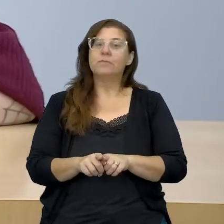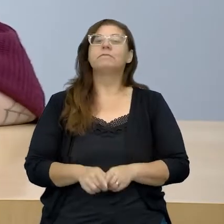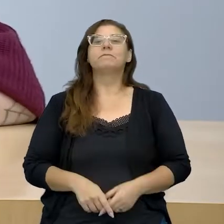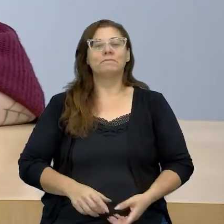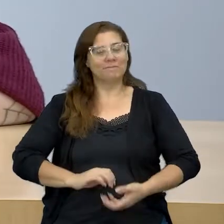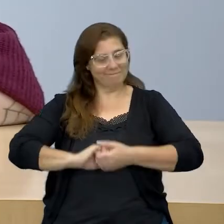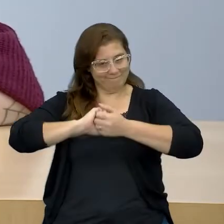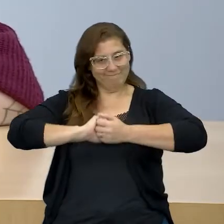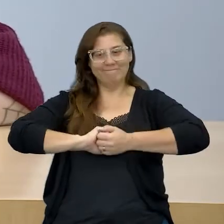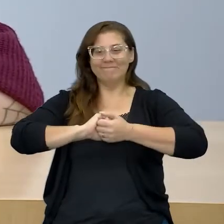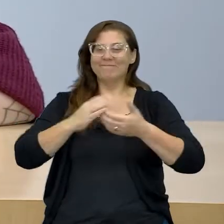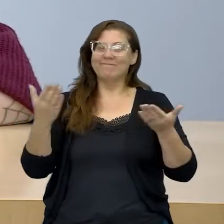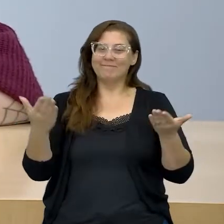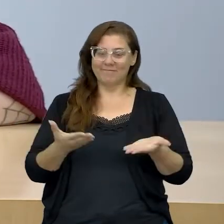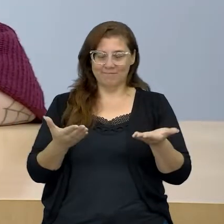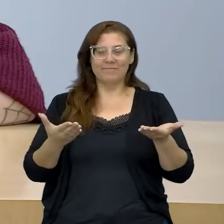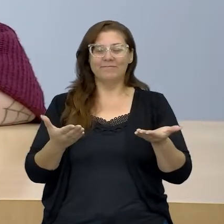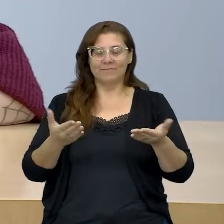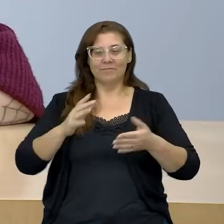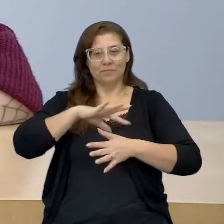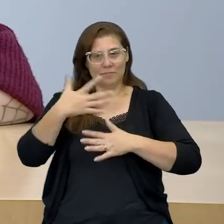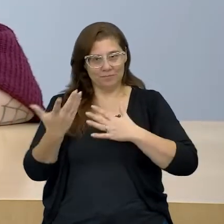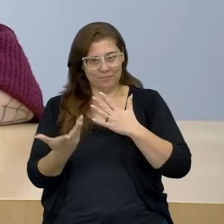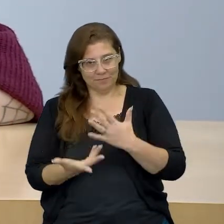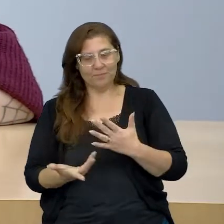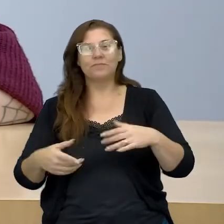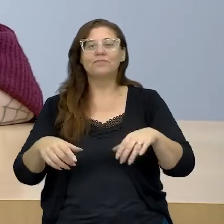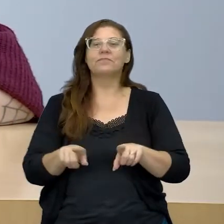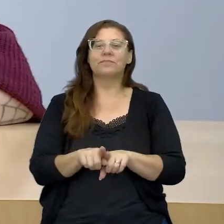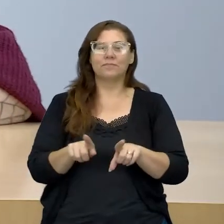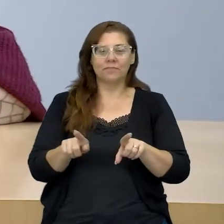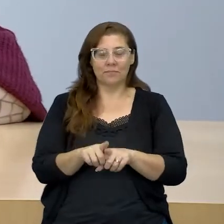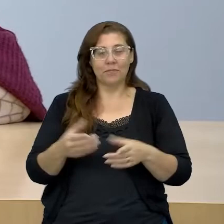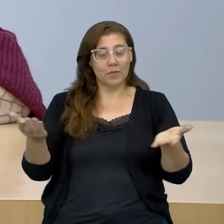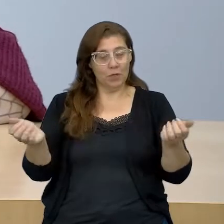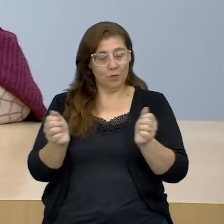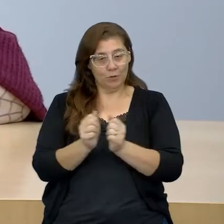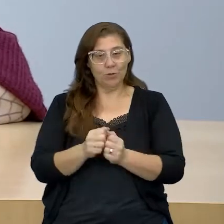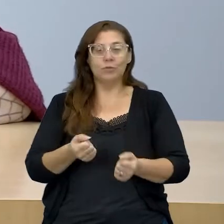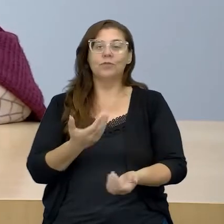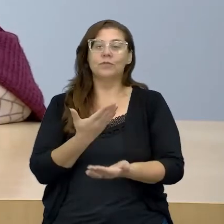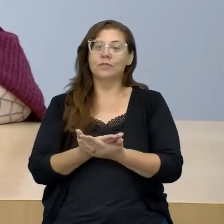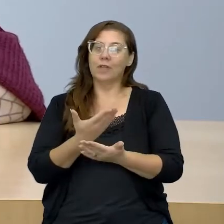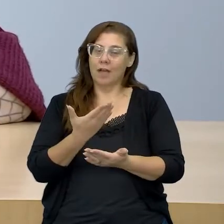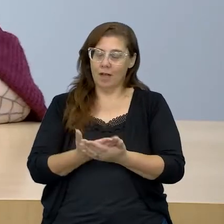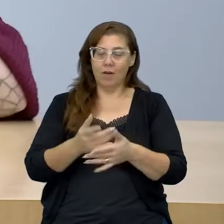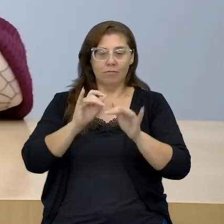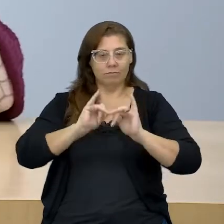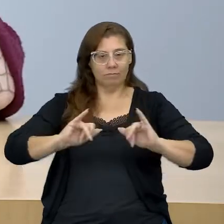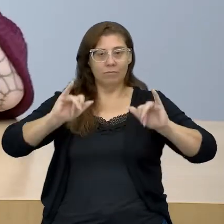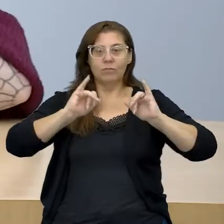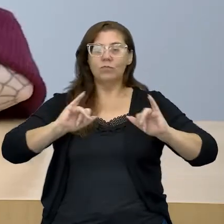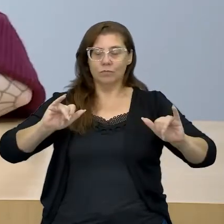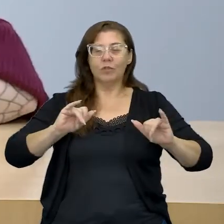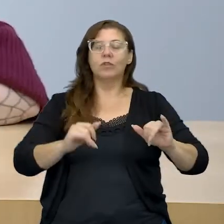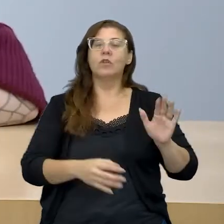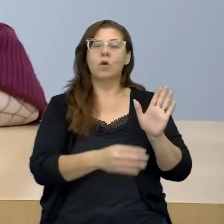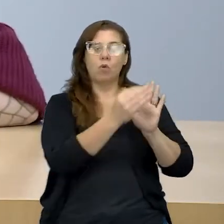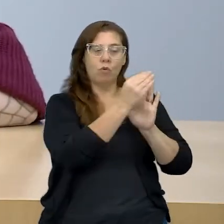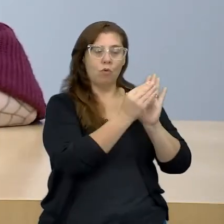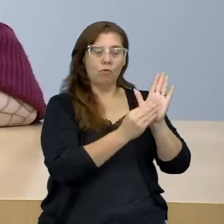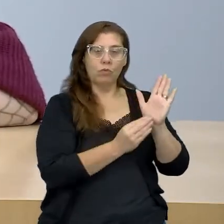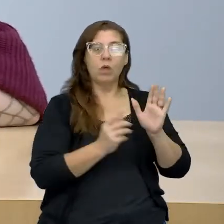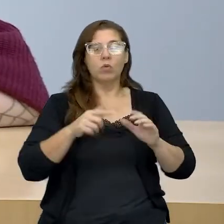intérpretes de Libras, muito pareceiras, que estão sempre aqui com a gente nas nossas aulas, democratizando o acesso ao conteúdo do